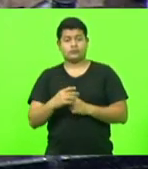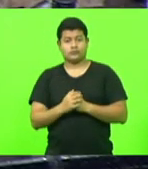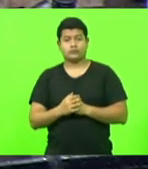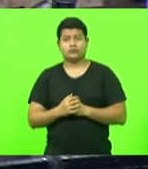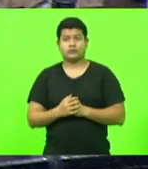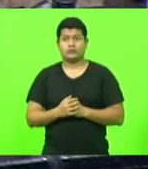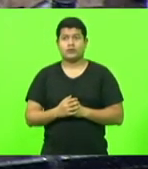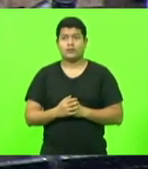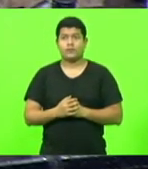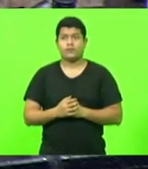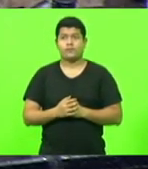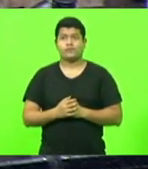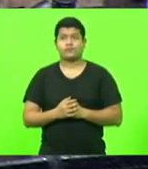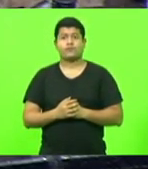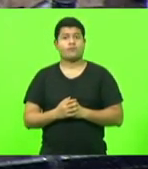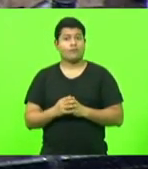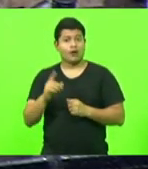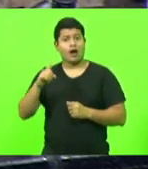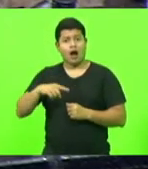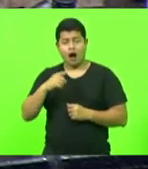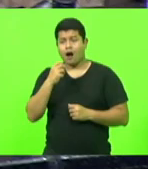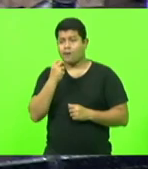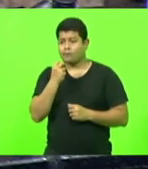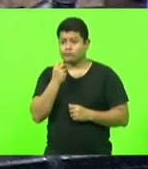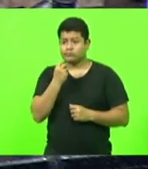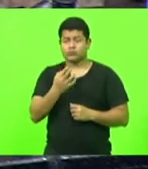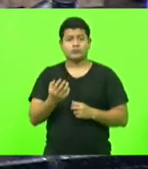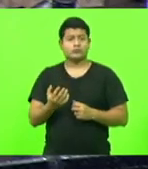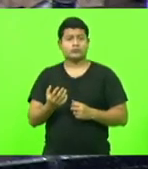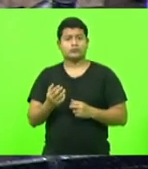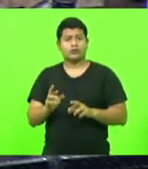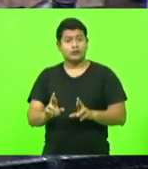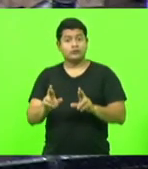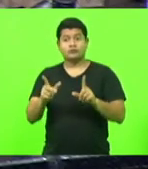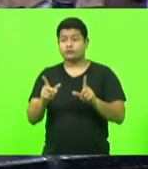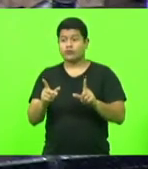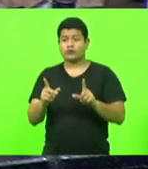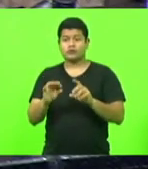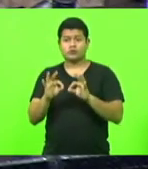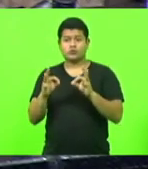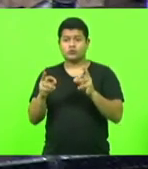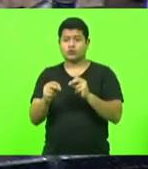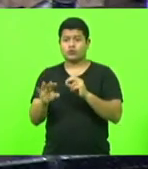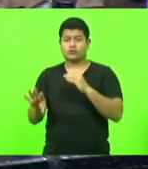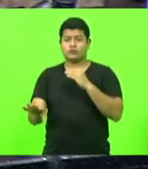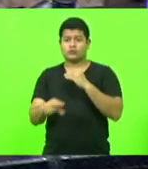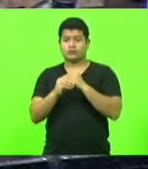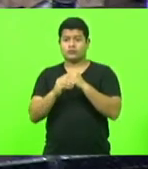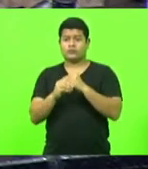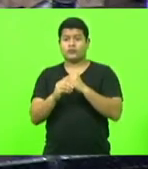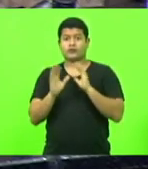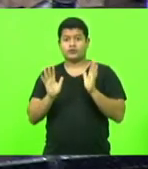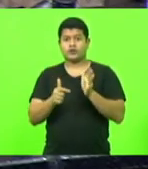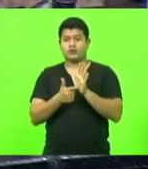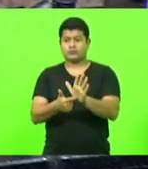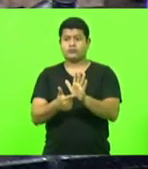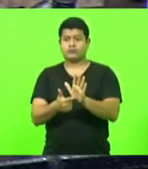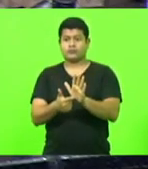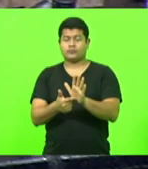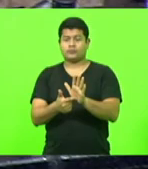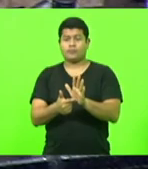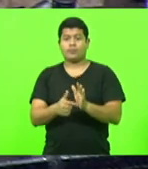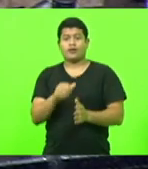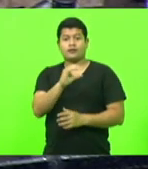Então, ela é completamente diferente de todas as outras emendas já apresentadas na